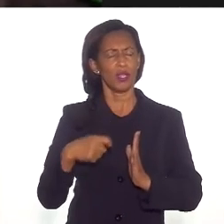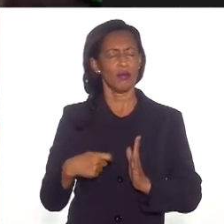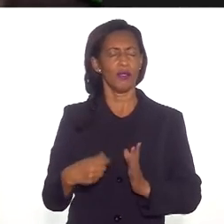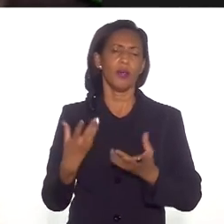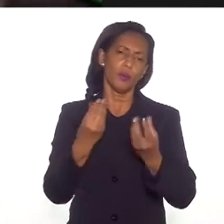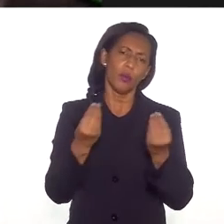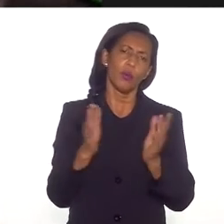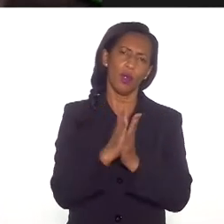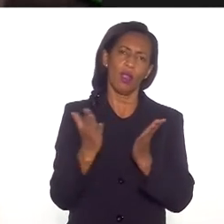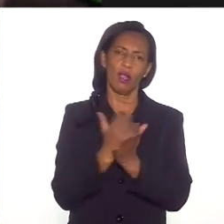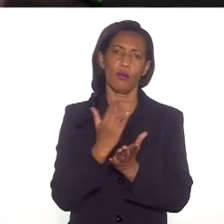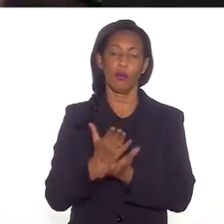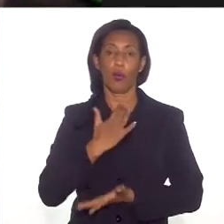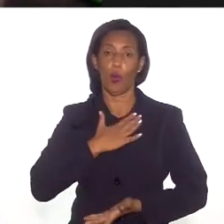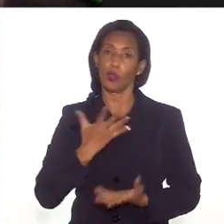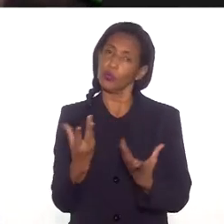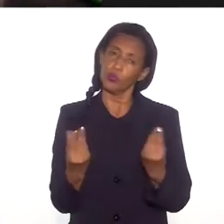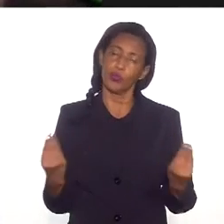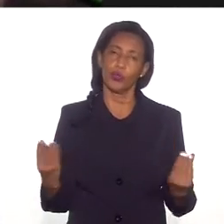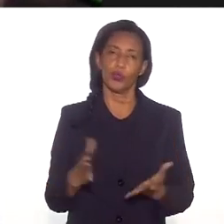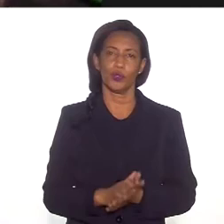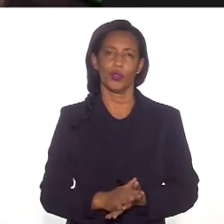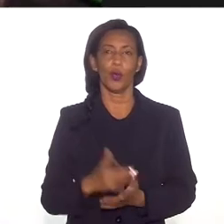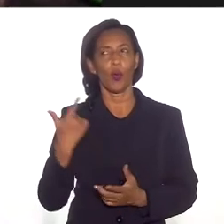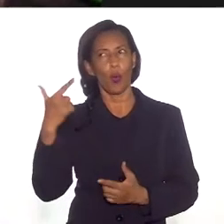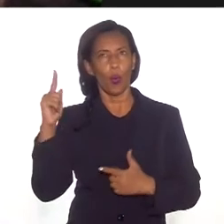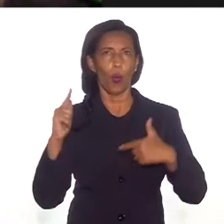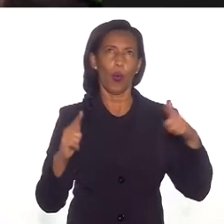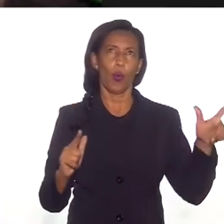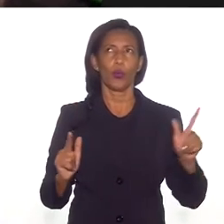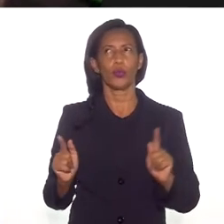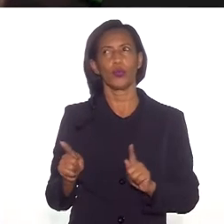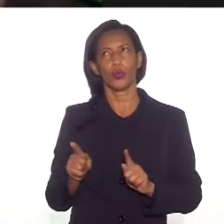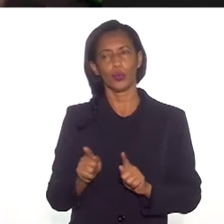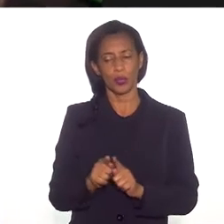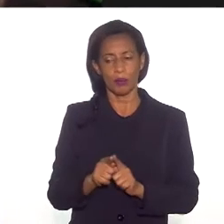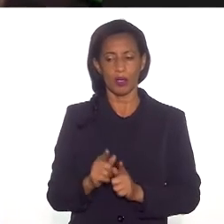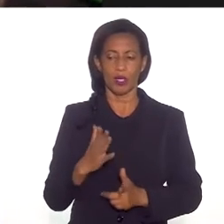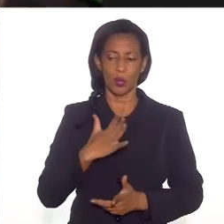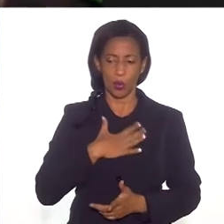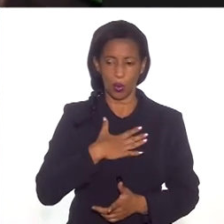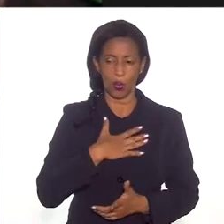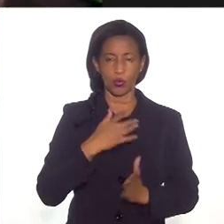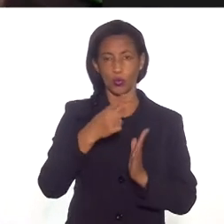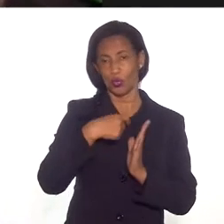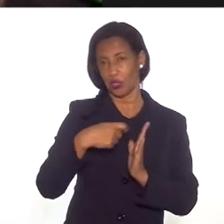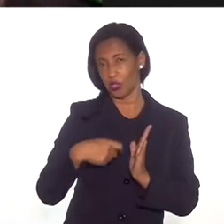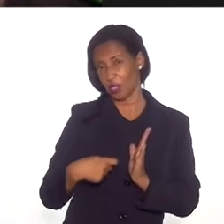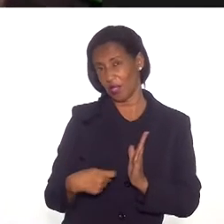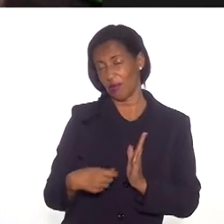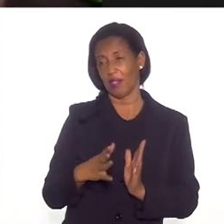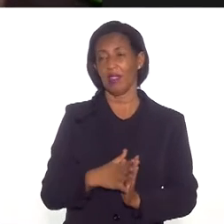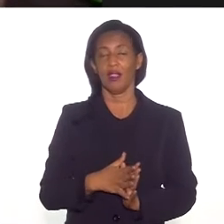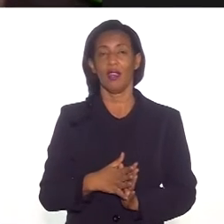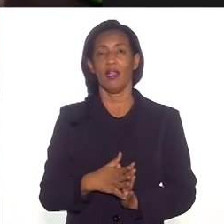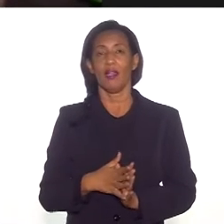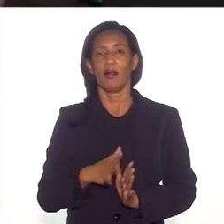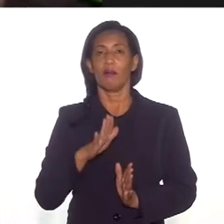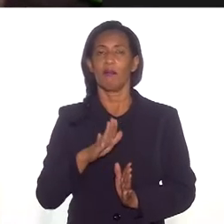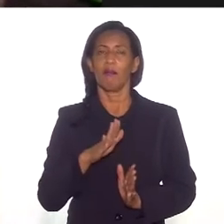porção de livros que eu gosto muito. Outros que eu gosto, gostei de escrever, mas